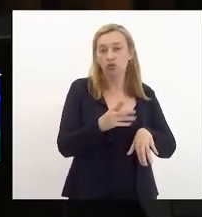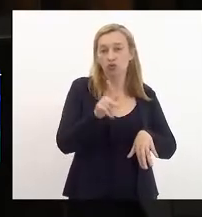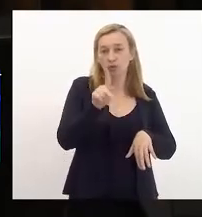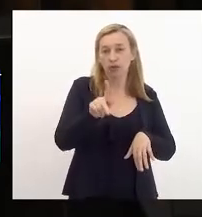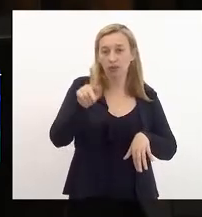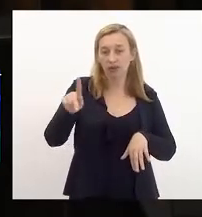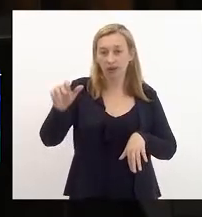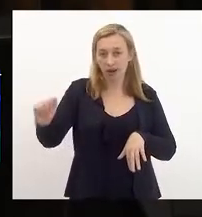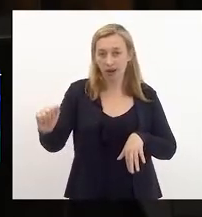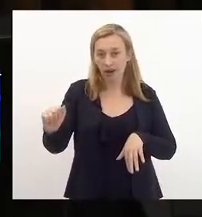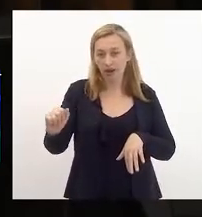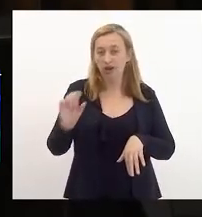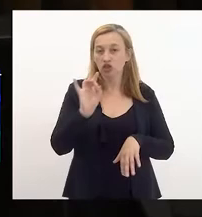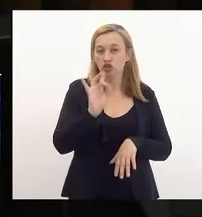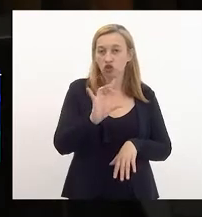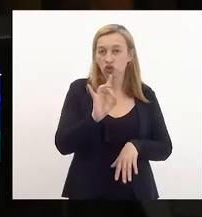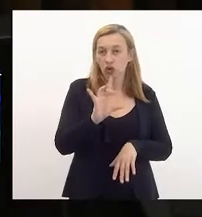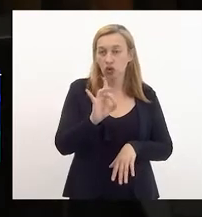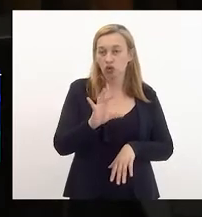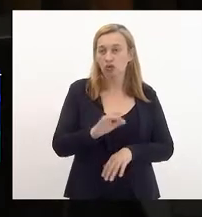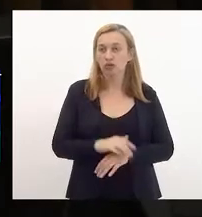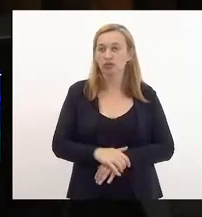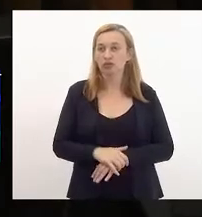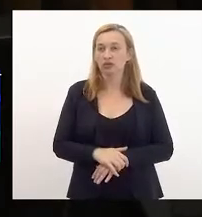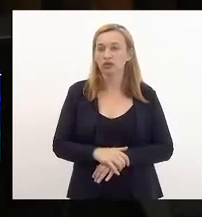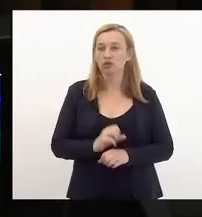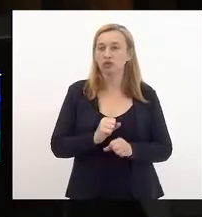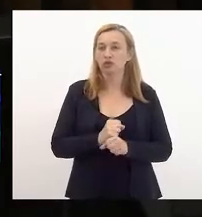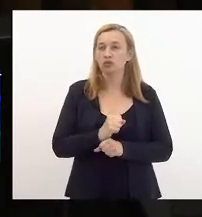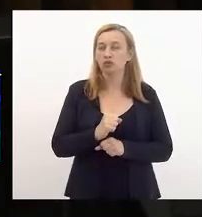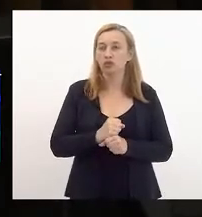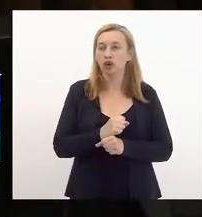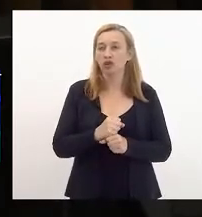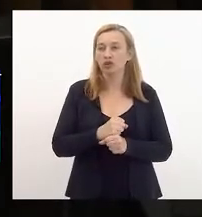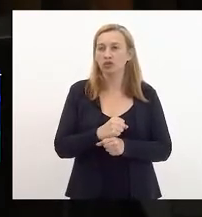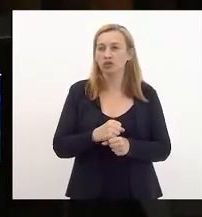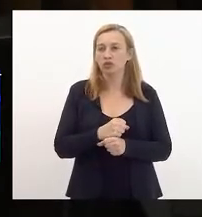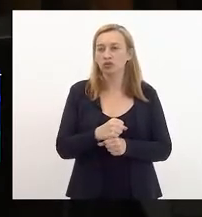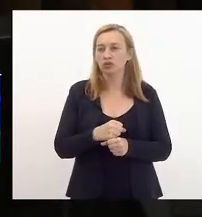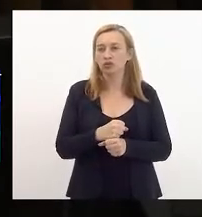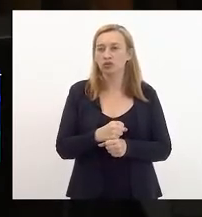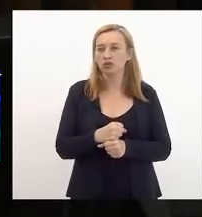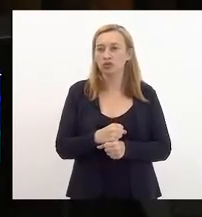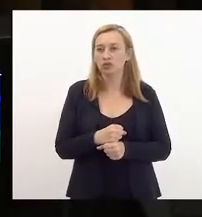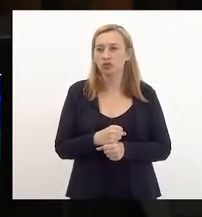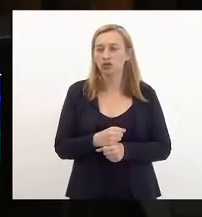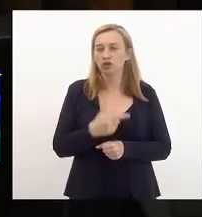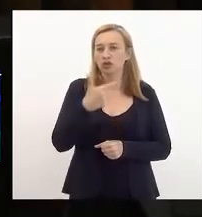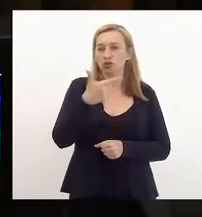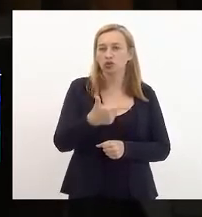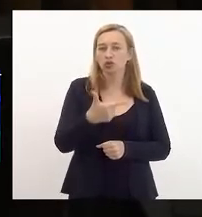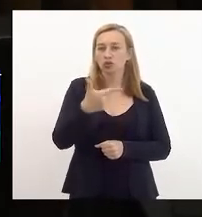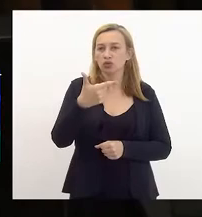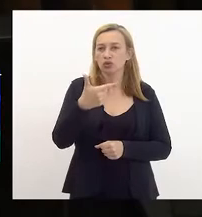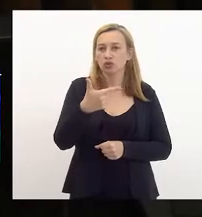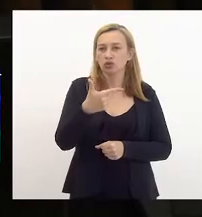somente no ano de 2022